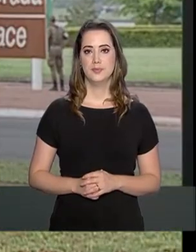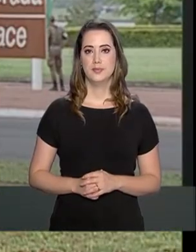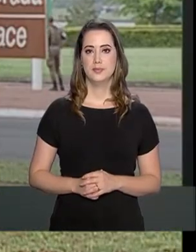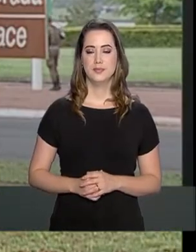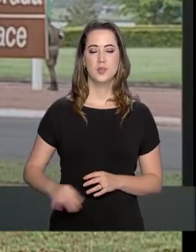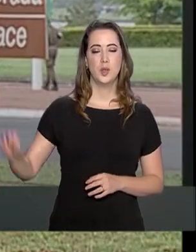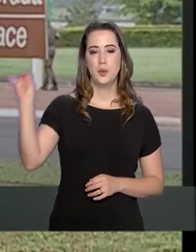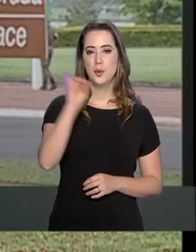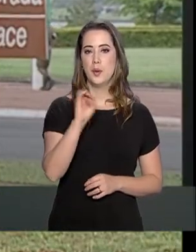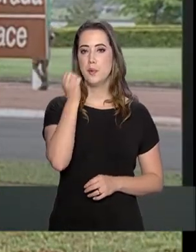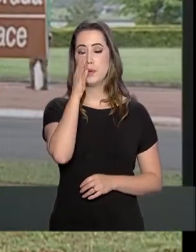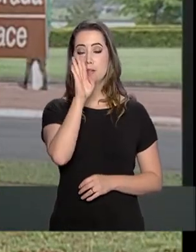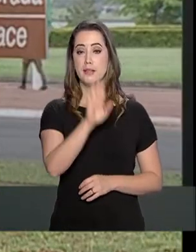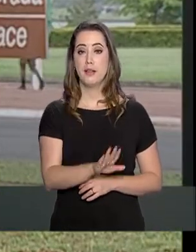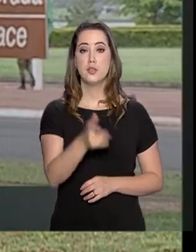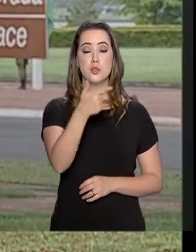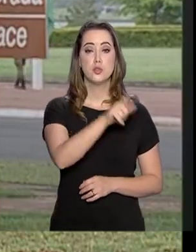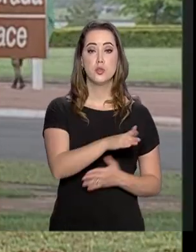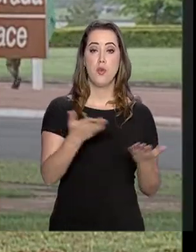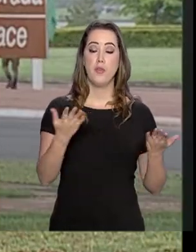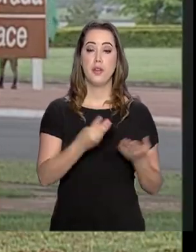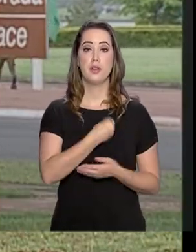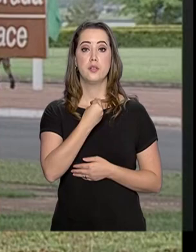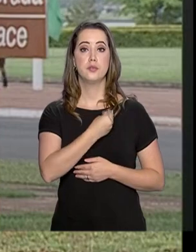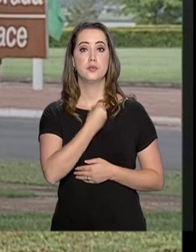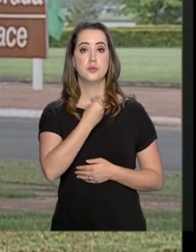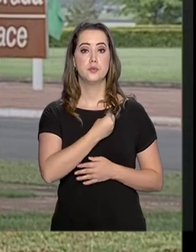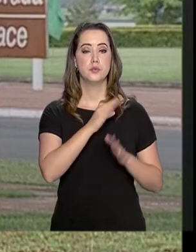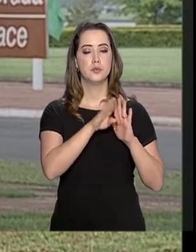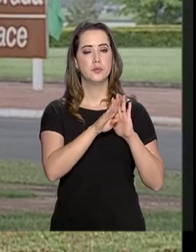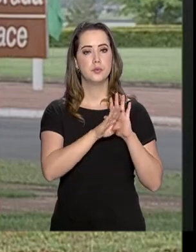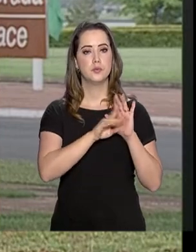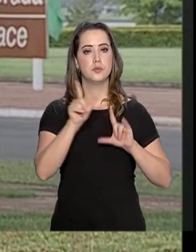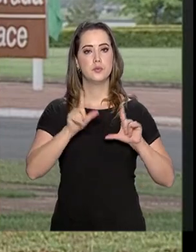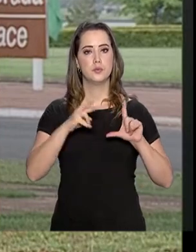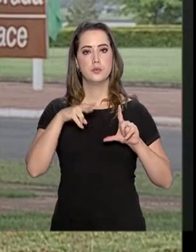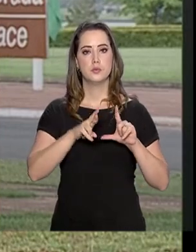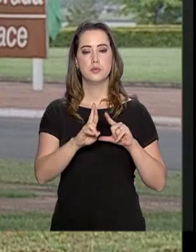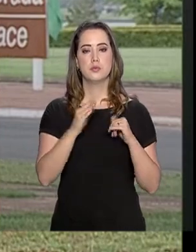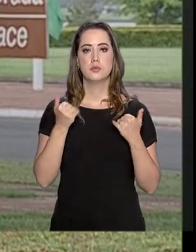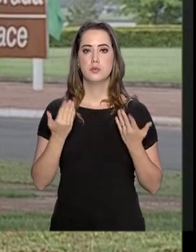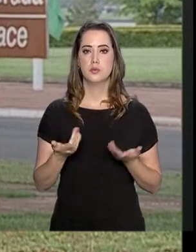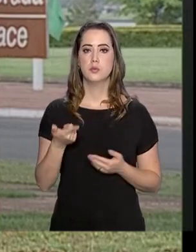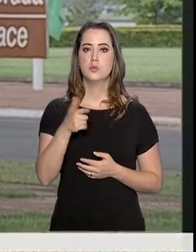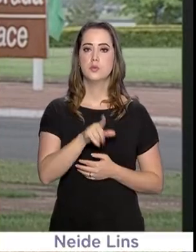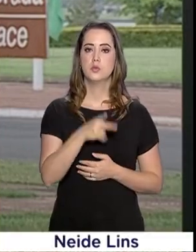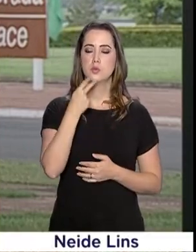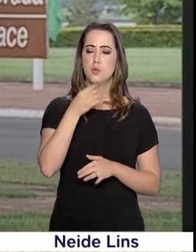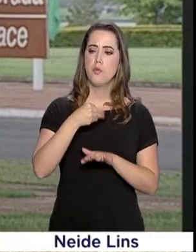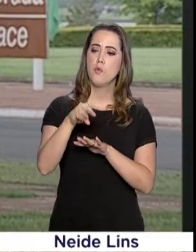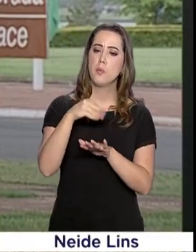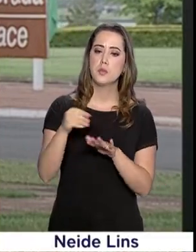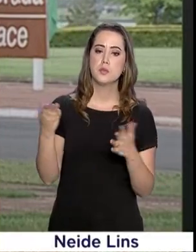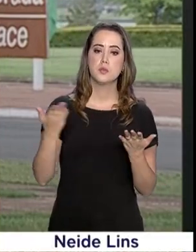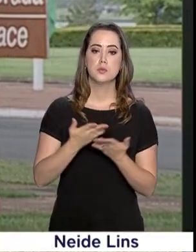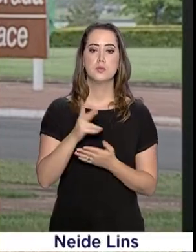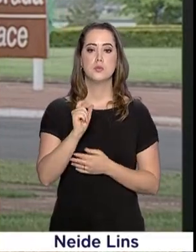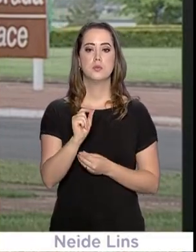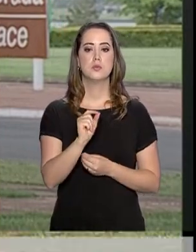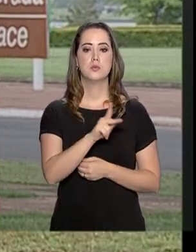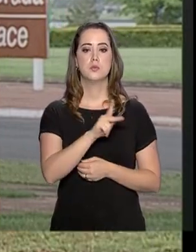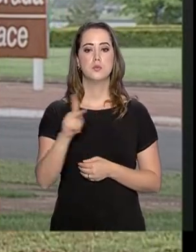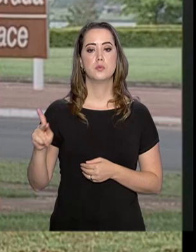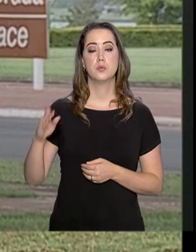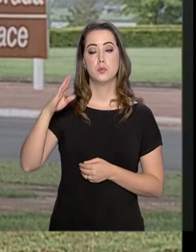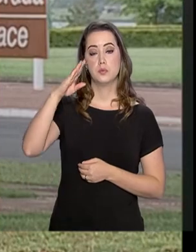Olá, boa tarde, estamos de volta ao vivo aqui na programação da TVNBR, estamos de volta com informações sobre o